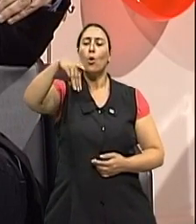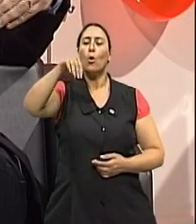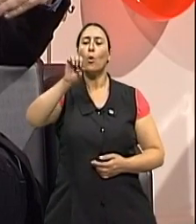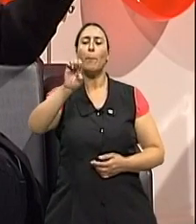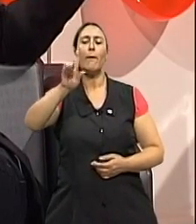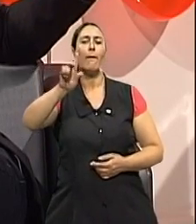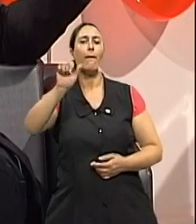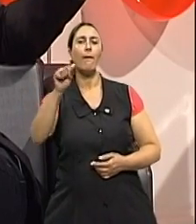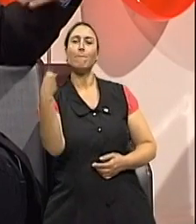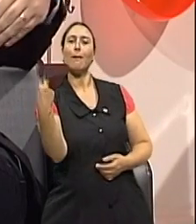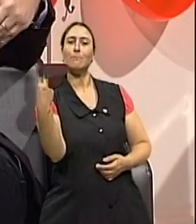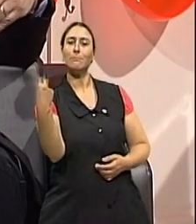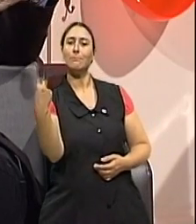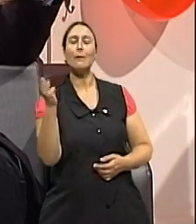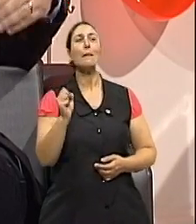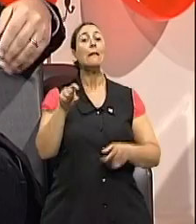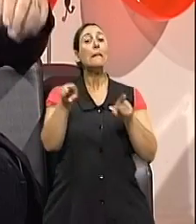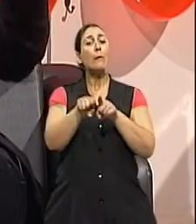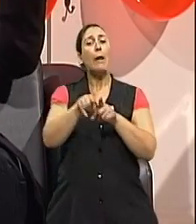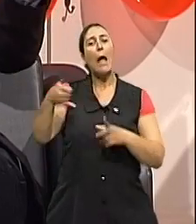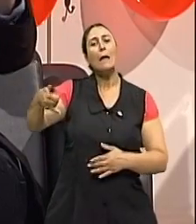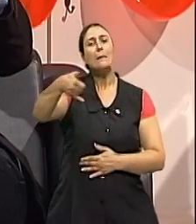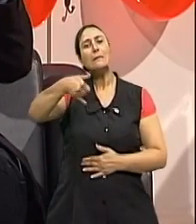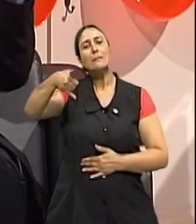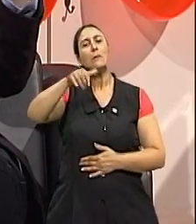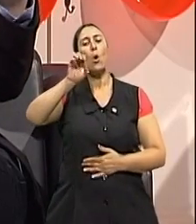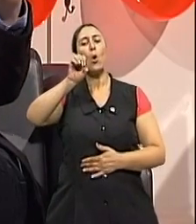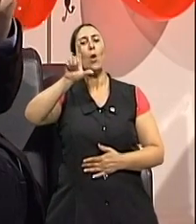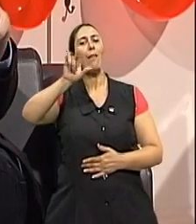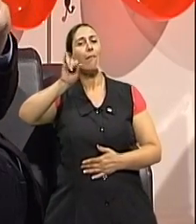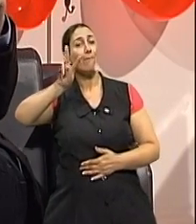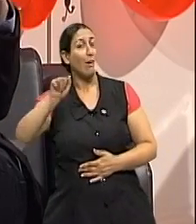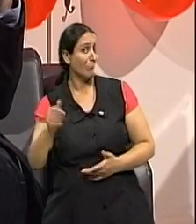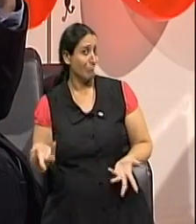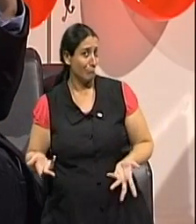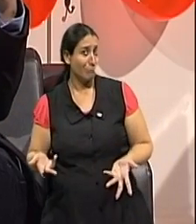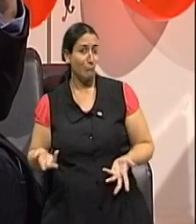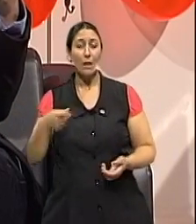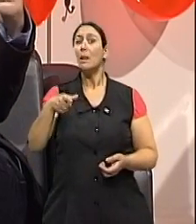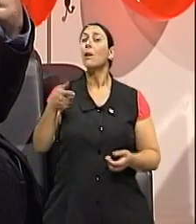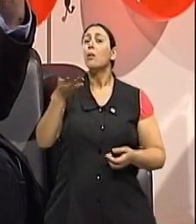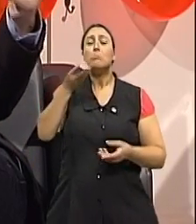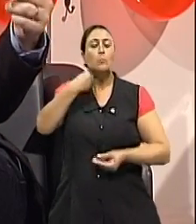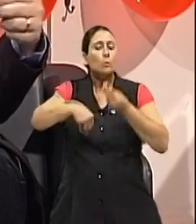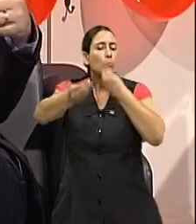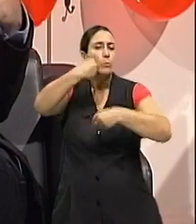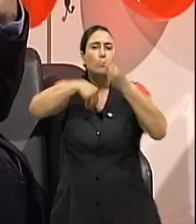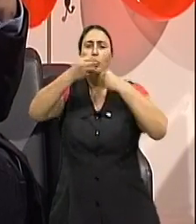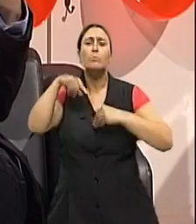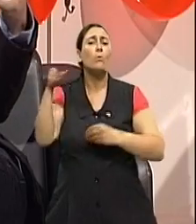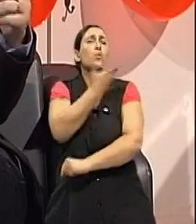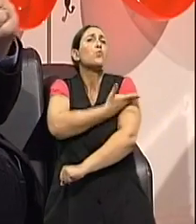com azeite de oliva extra virgem, né? Esses japoneses também, eles tendem a ter